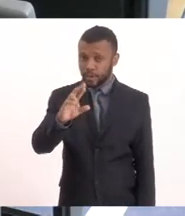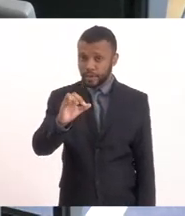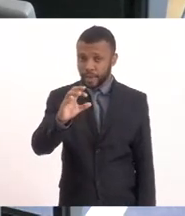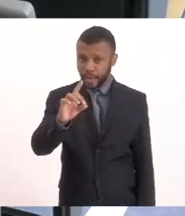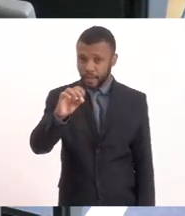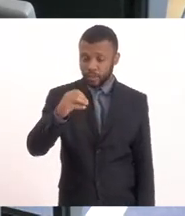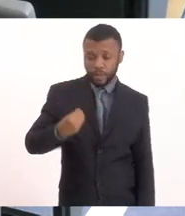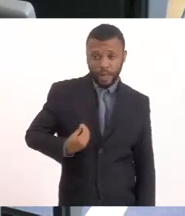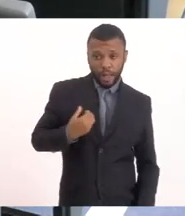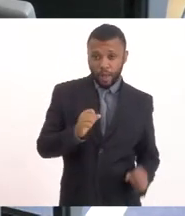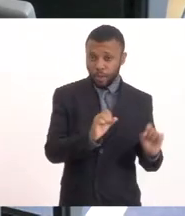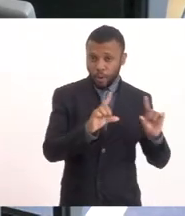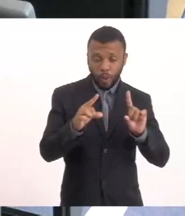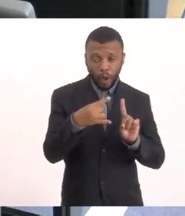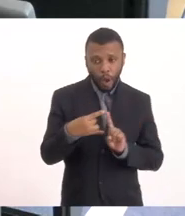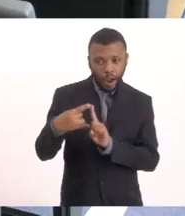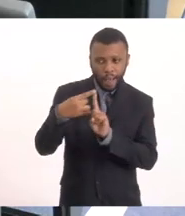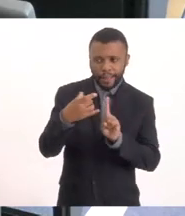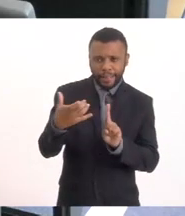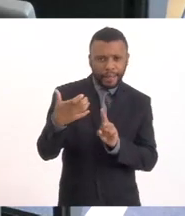Gostaria de falar Deputado